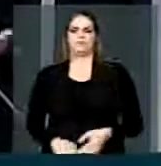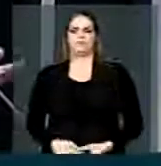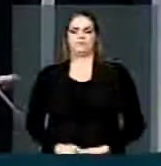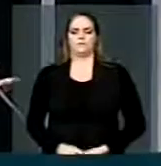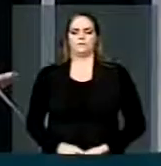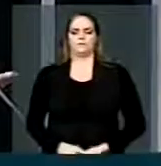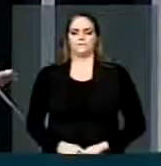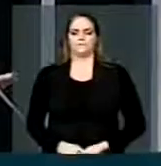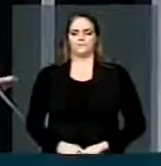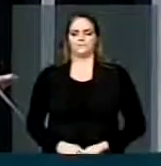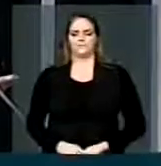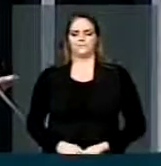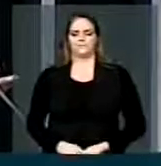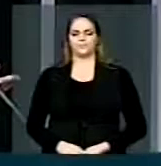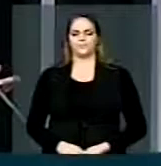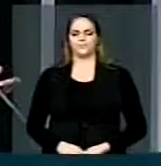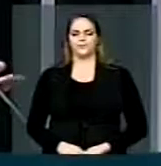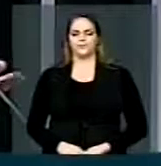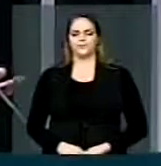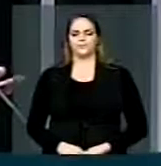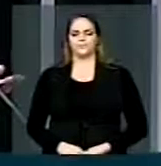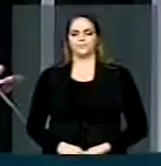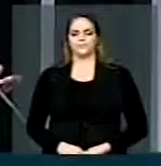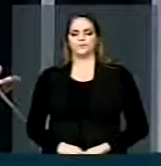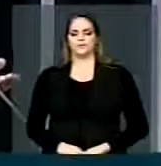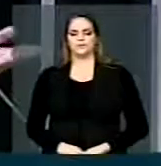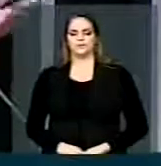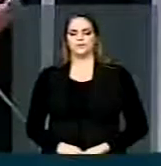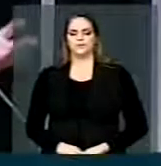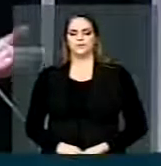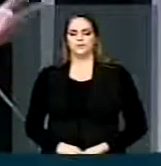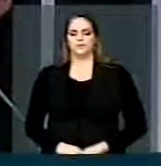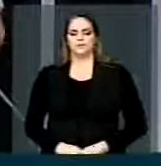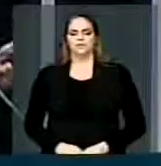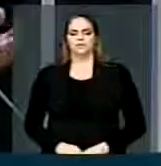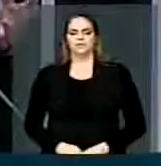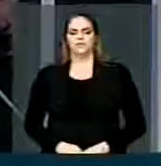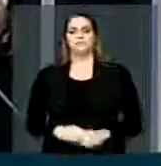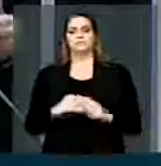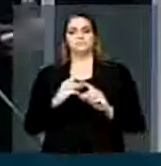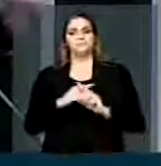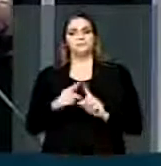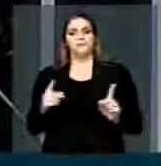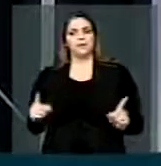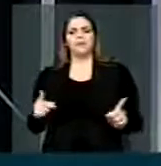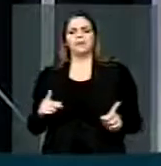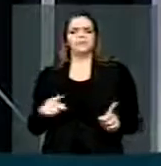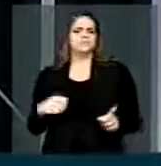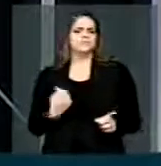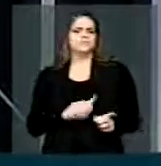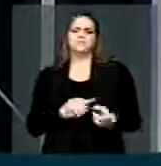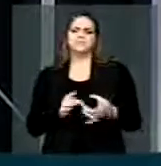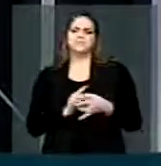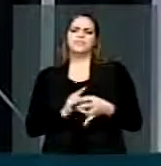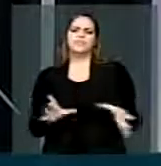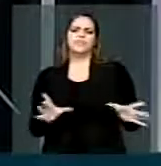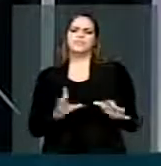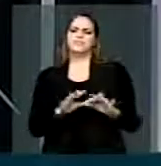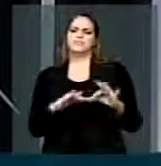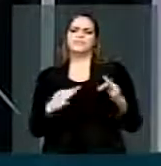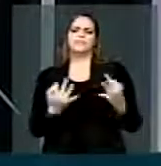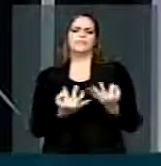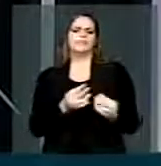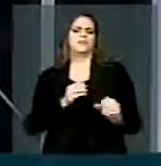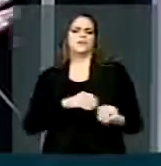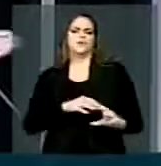proibido. Mas, não mais, evidentemente, nós temos que permitir que os pais eduquem conforme nós somos educados, deputado